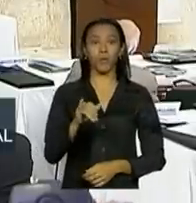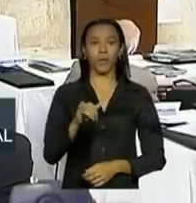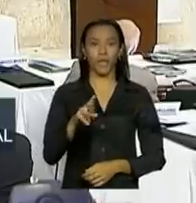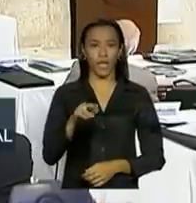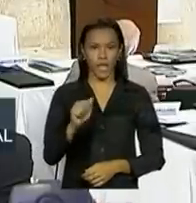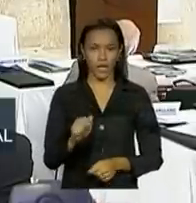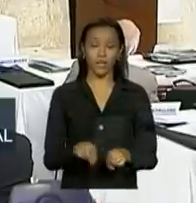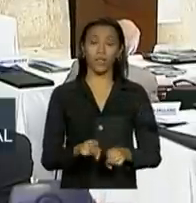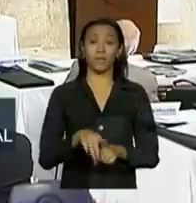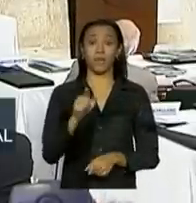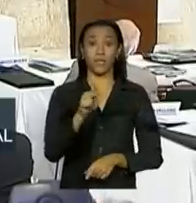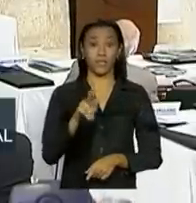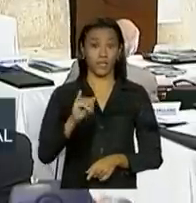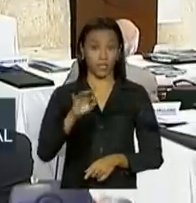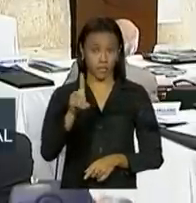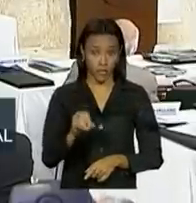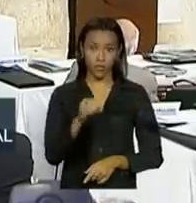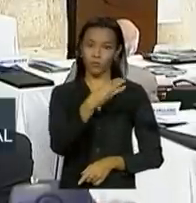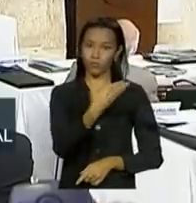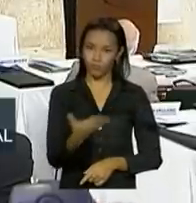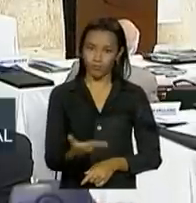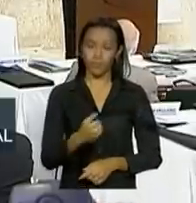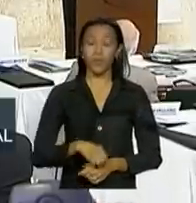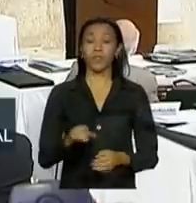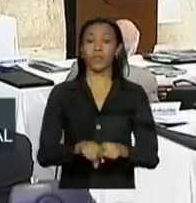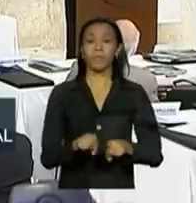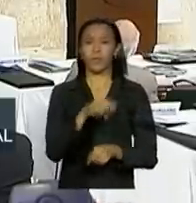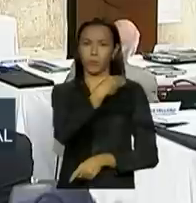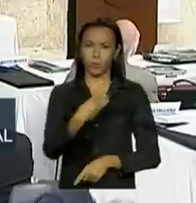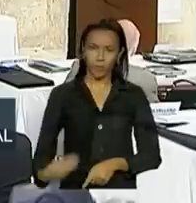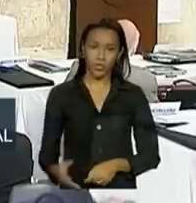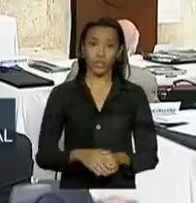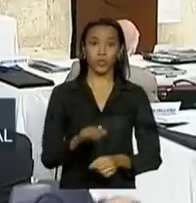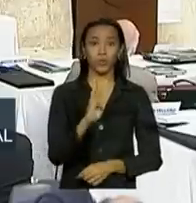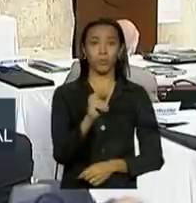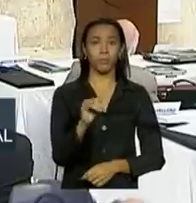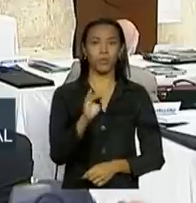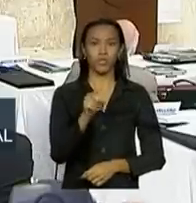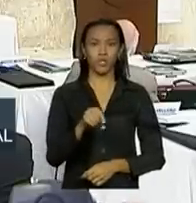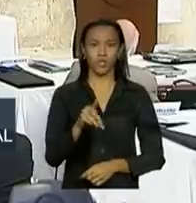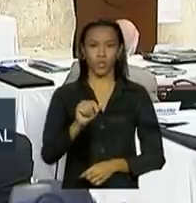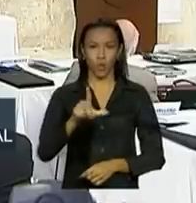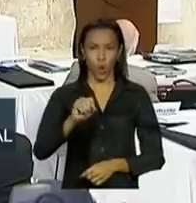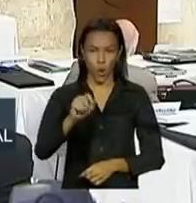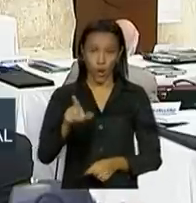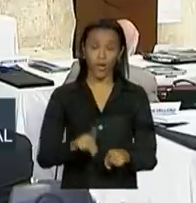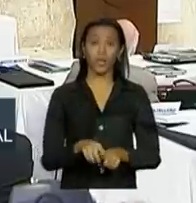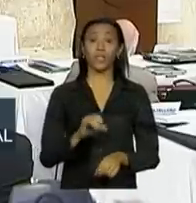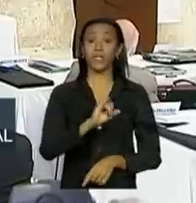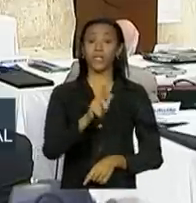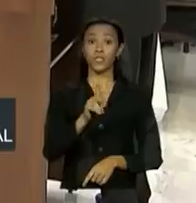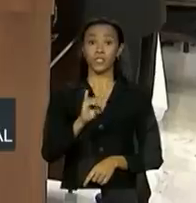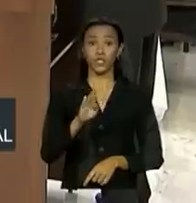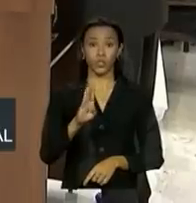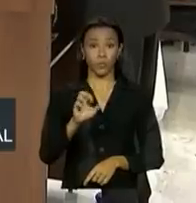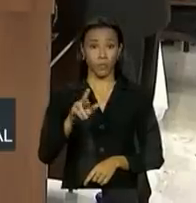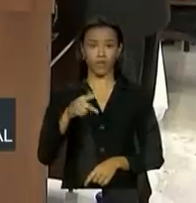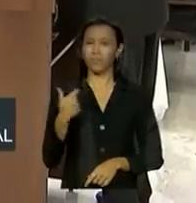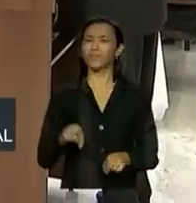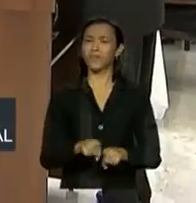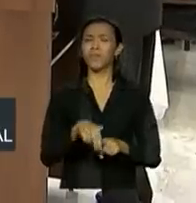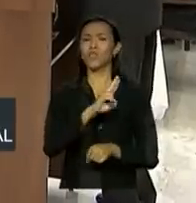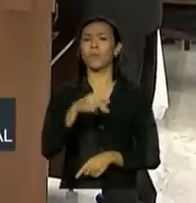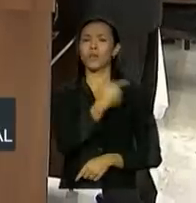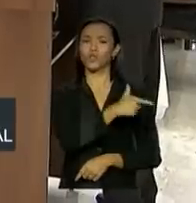ministro Guido Mantega, cumprimentar o ministro Brizola Neto e o ministro Gilberto Carvalho, em nome do qual cumprimento a todos os